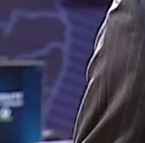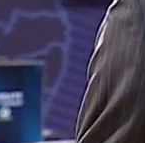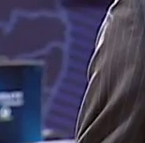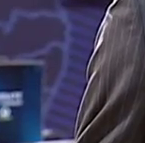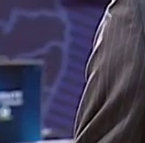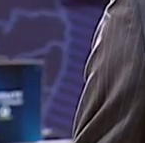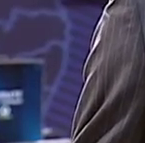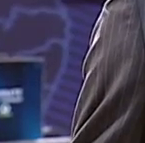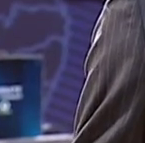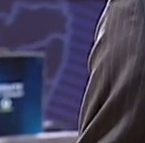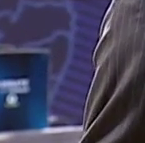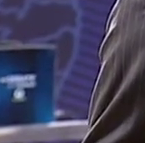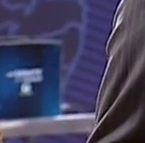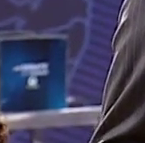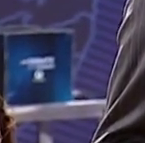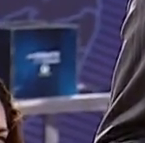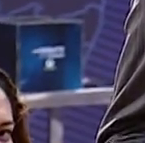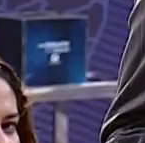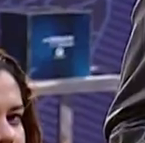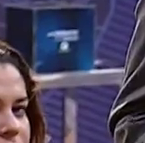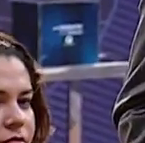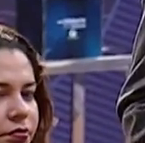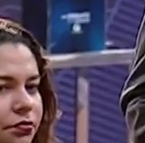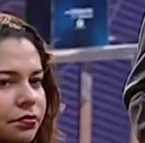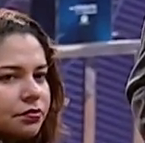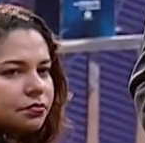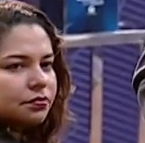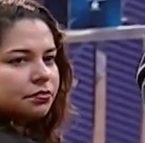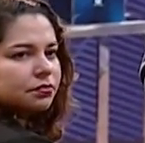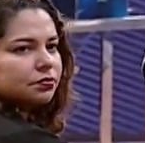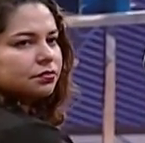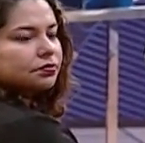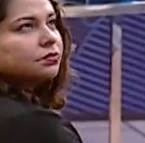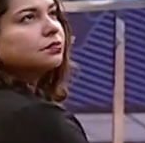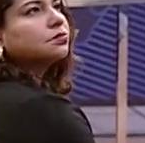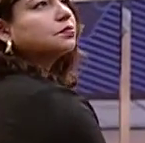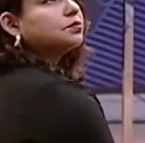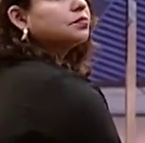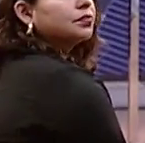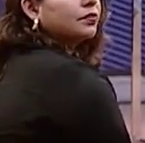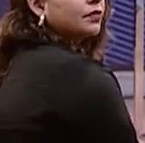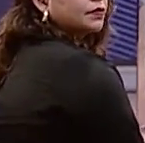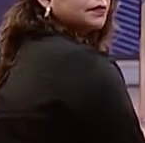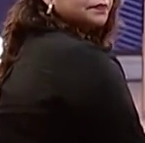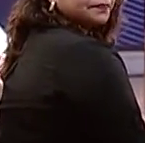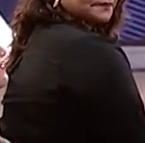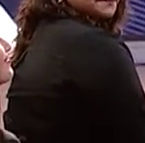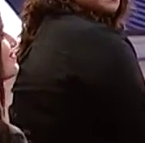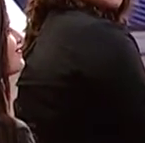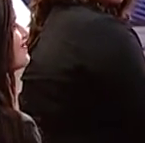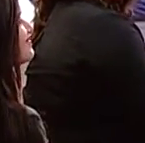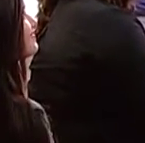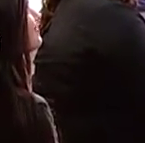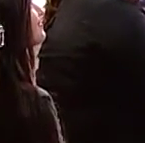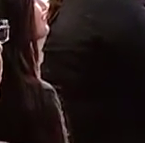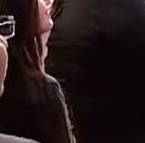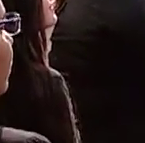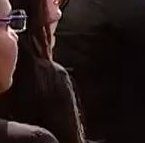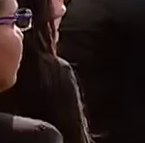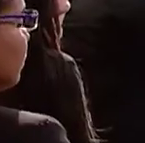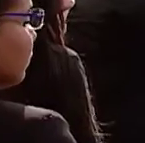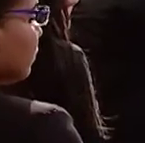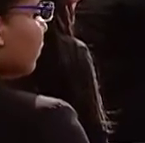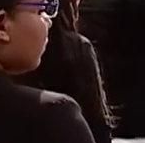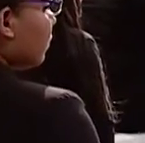Boa noite Manaus, a partir de agora você acompanha o debate da TV em Tempo SBT. A nossa ideia aqui é levar as propostas dos dois